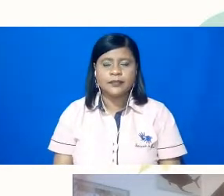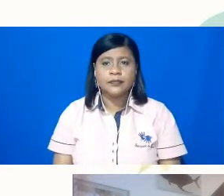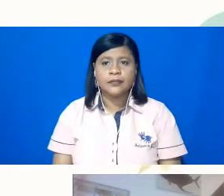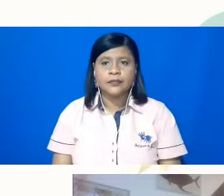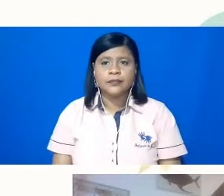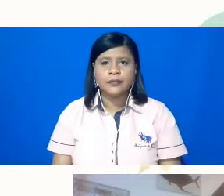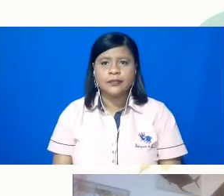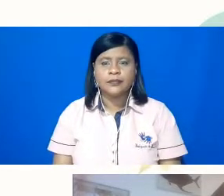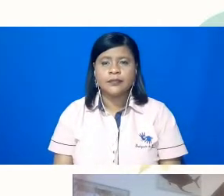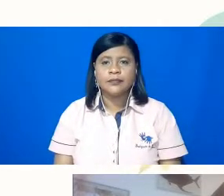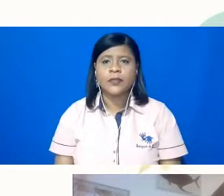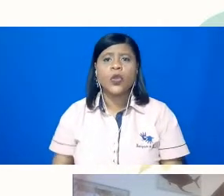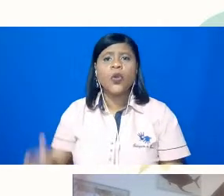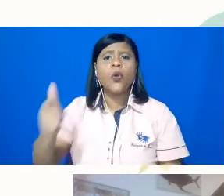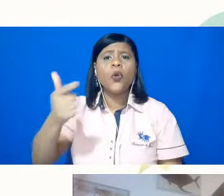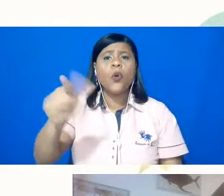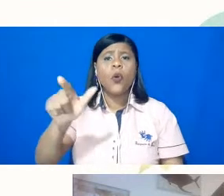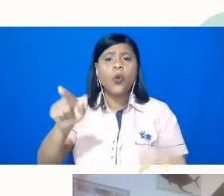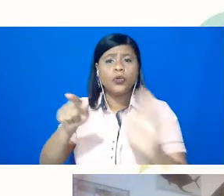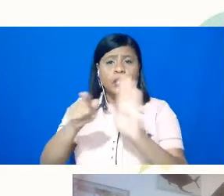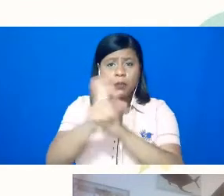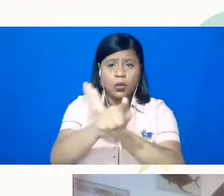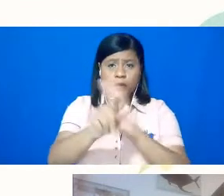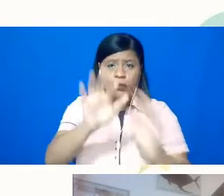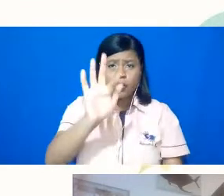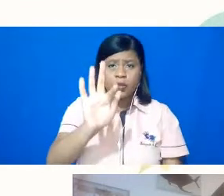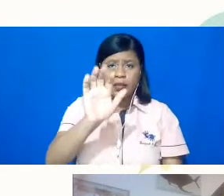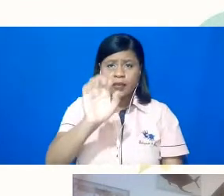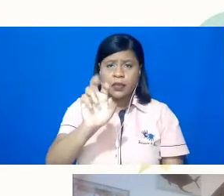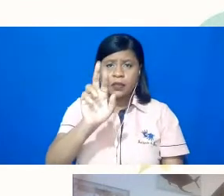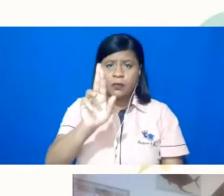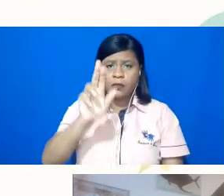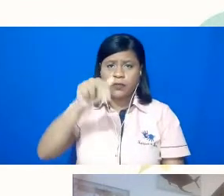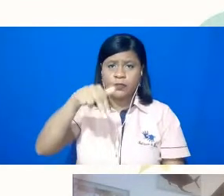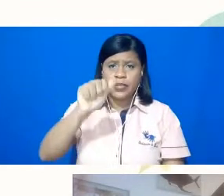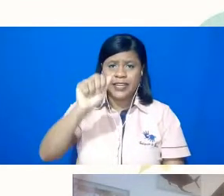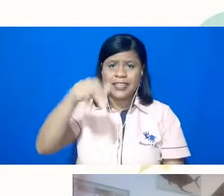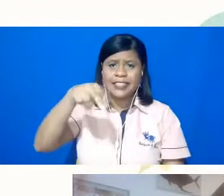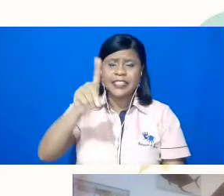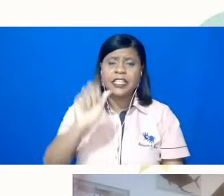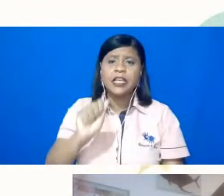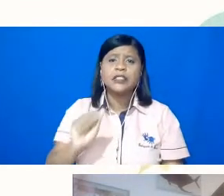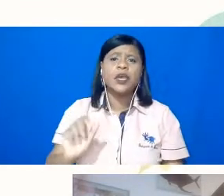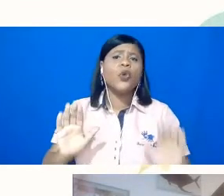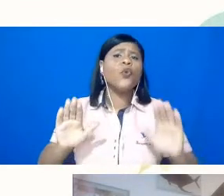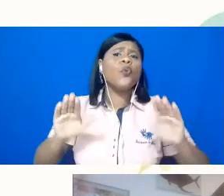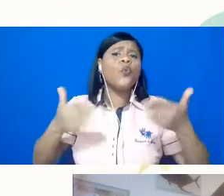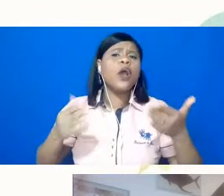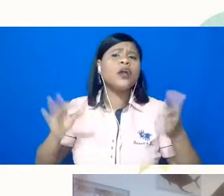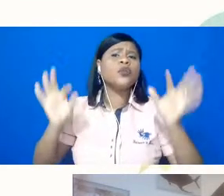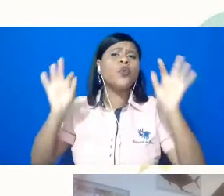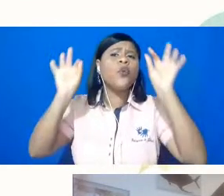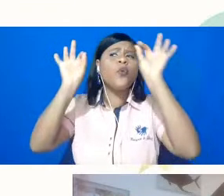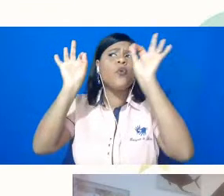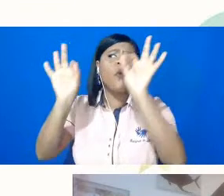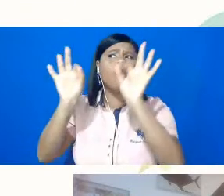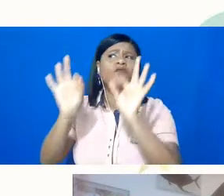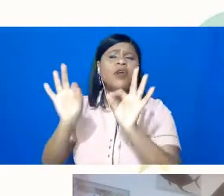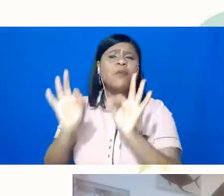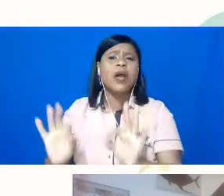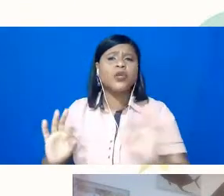Uma outra pergunta aqui da Fernanda, quando vai ter todos os confirmados? Acho que